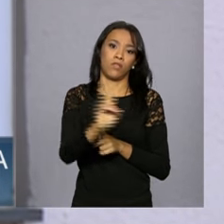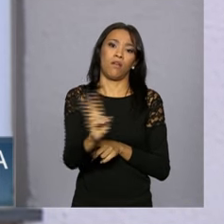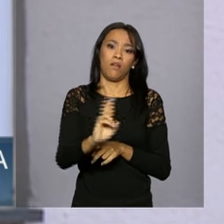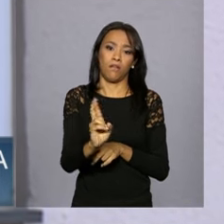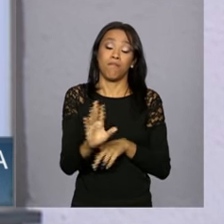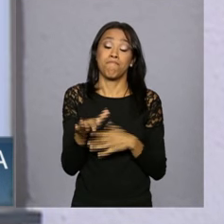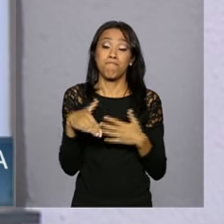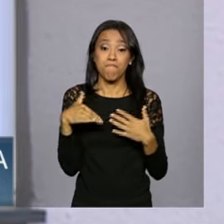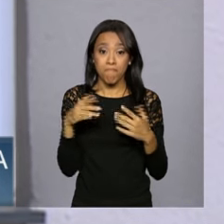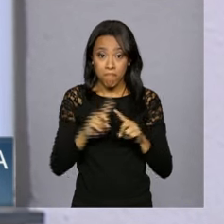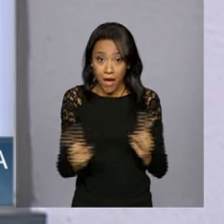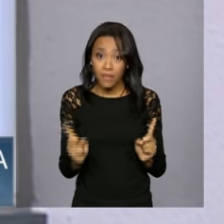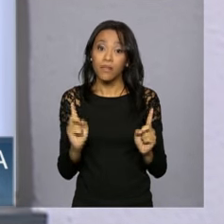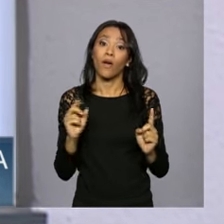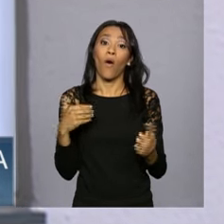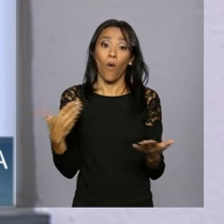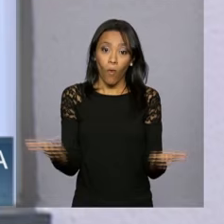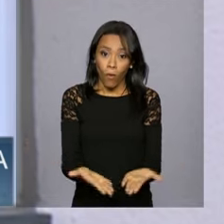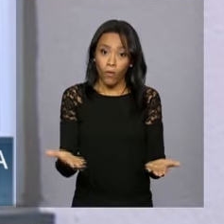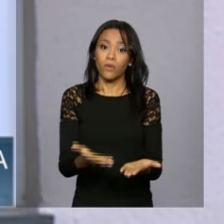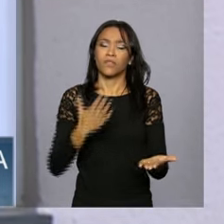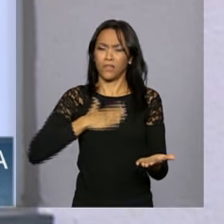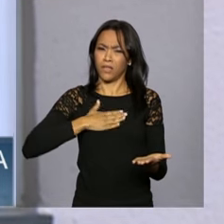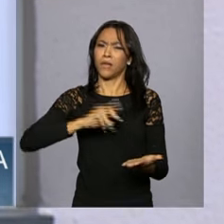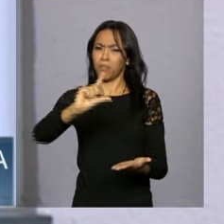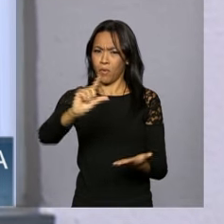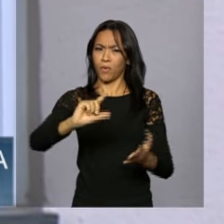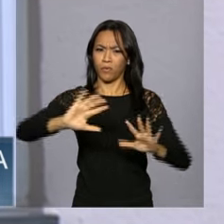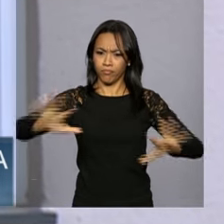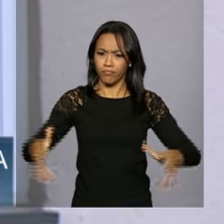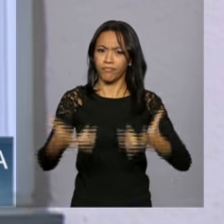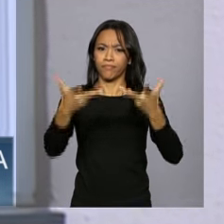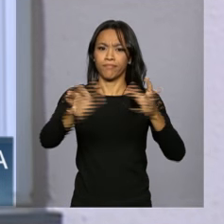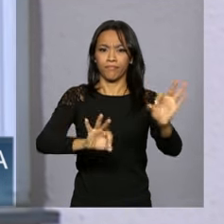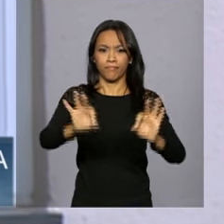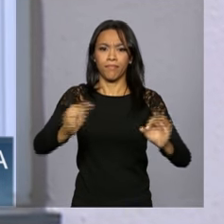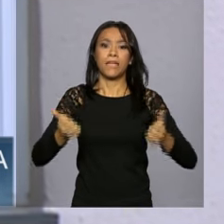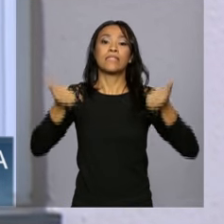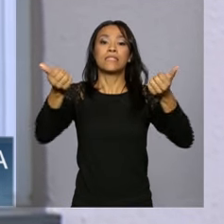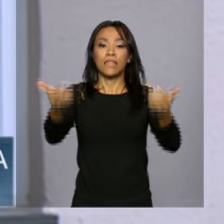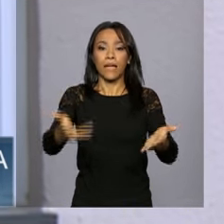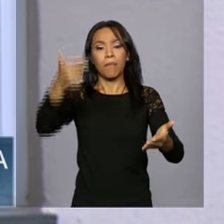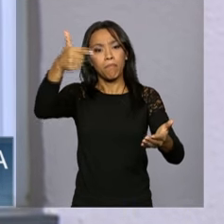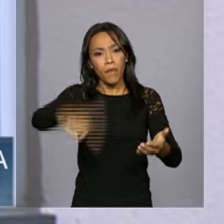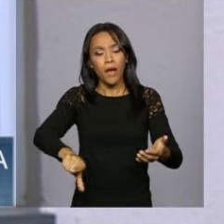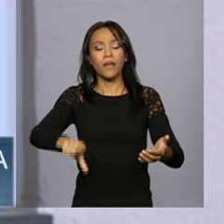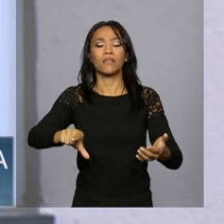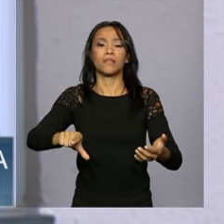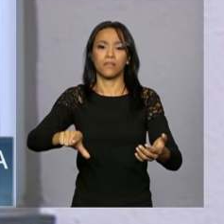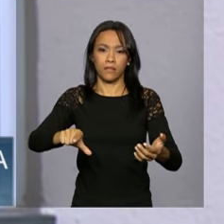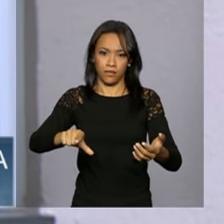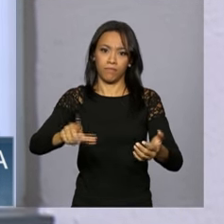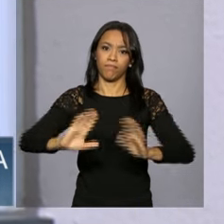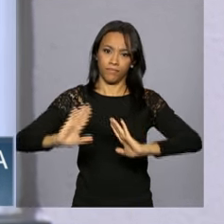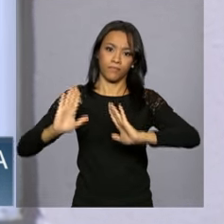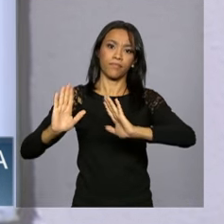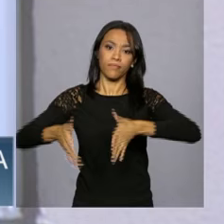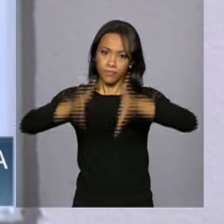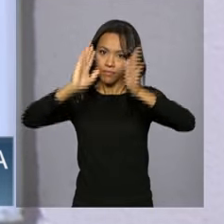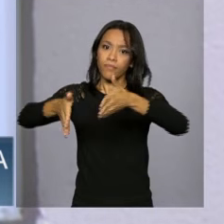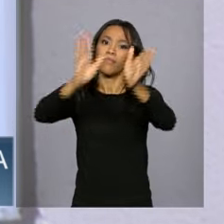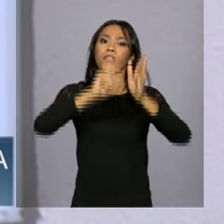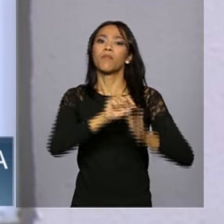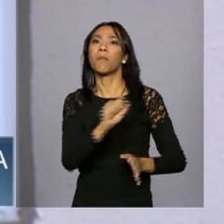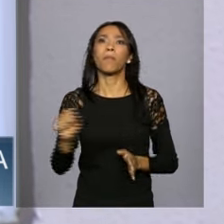ainda hoje, na cerimônia que será realizada daqui a pouquinho, serão entregues mais residências em outros